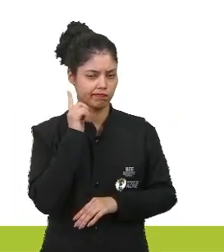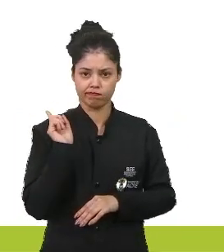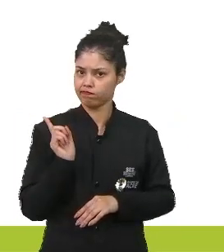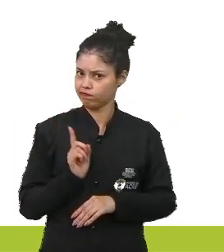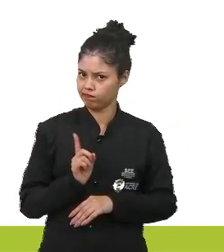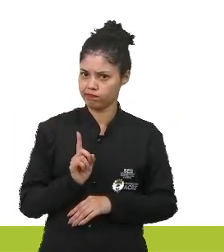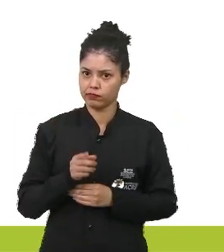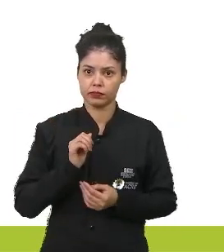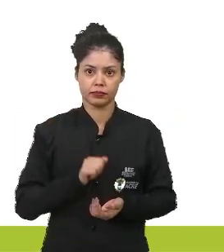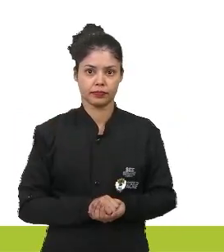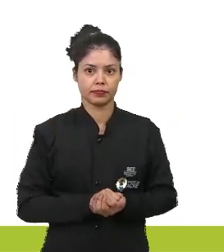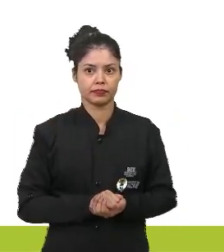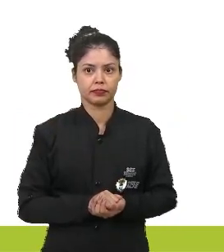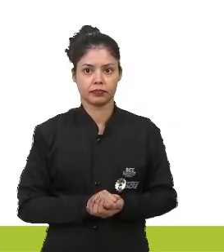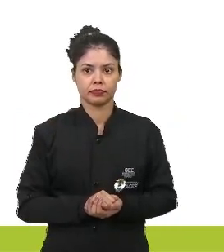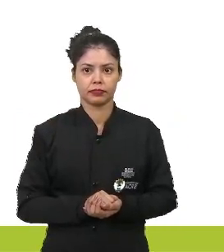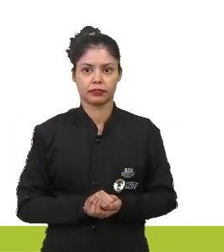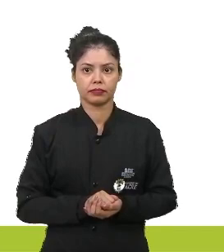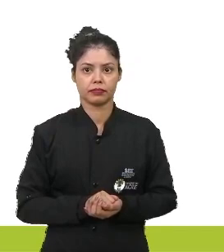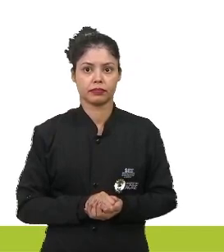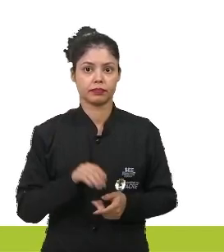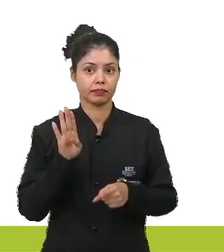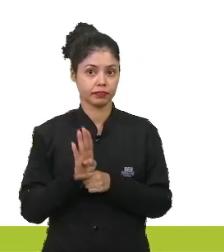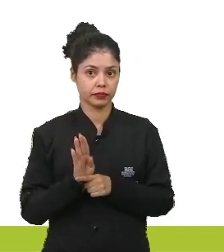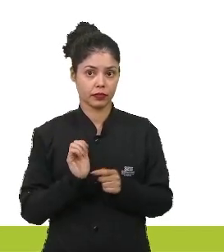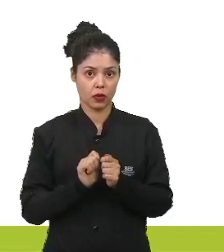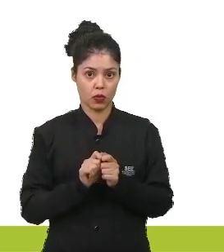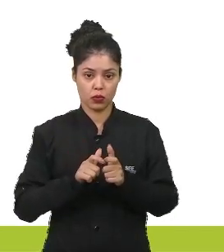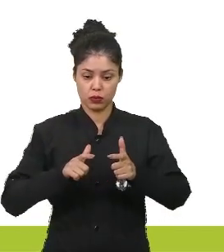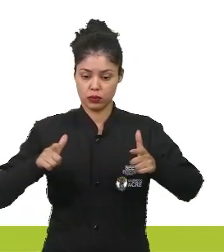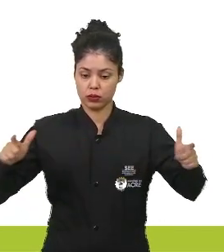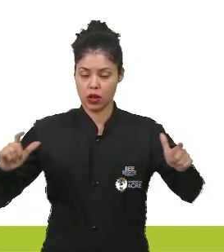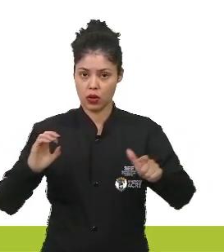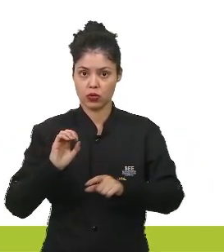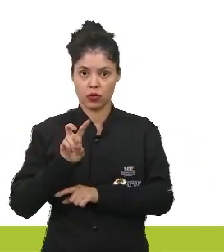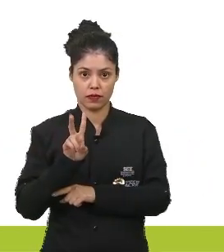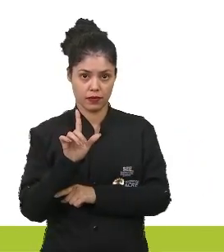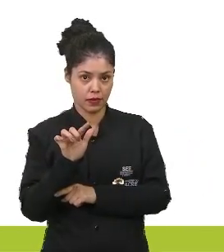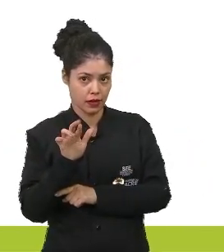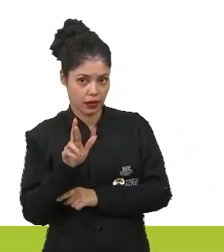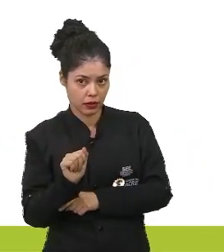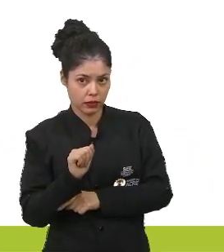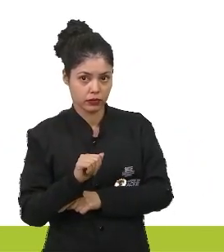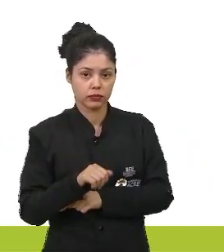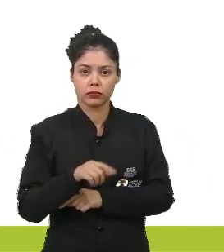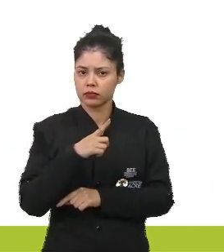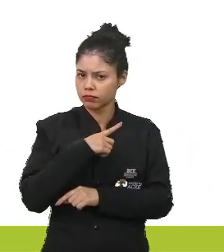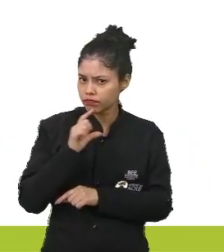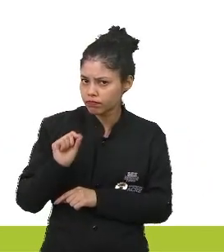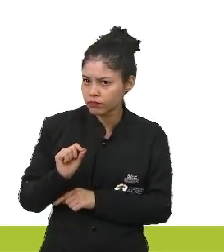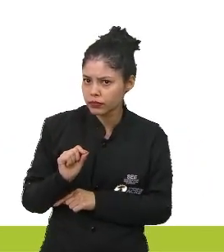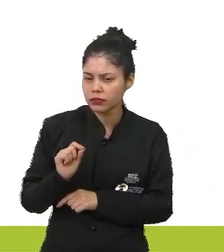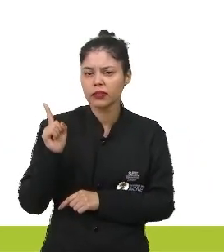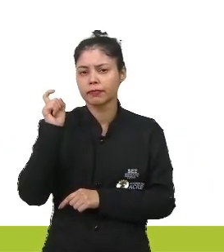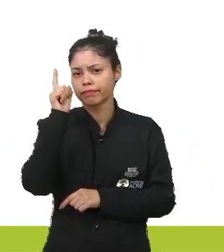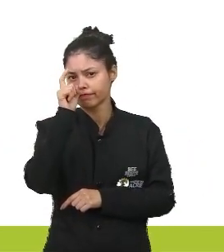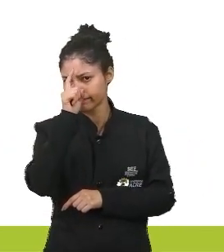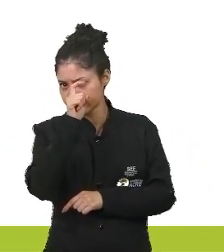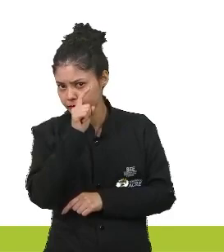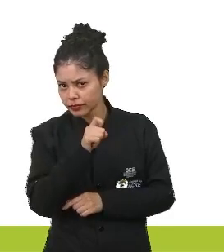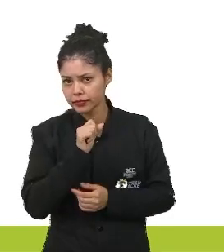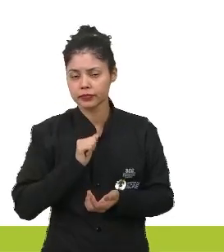que não, hein? Não, não, não, não. É o alongamento do ovário? O alongamento do ovário vai dificultar